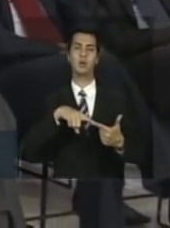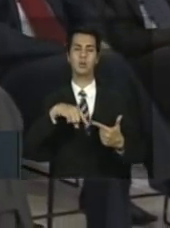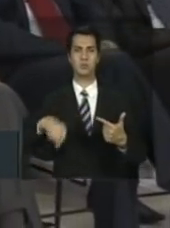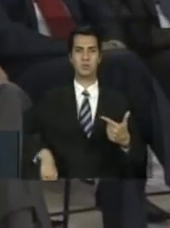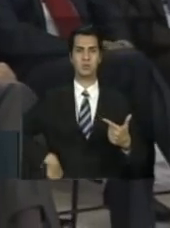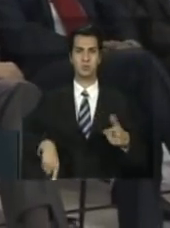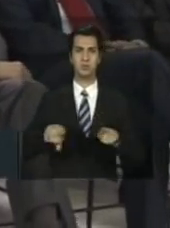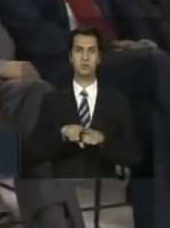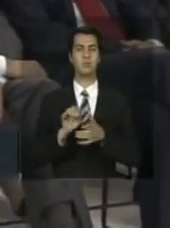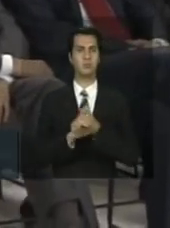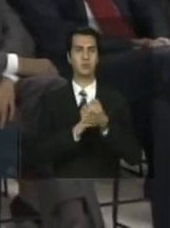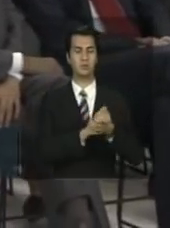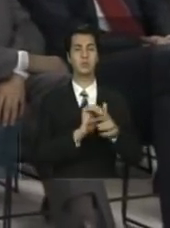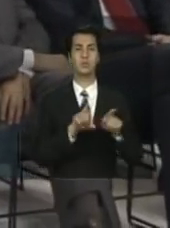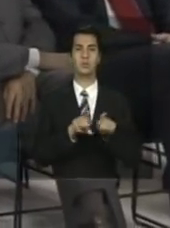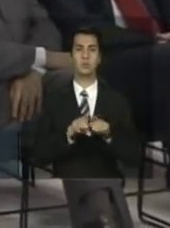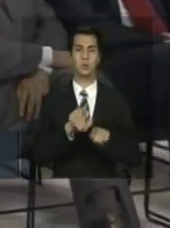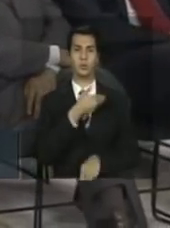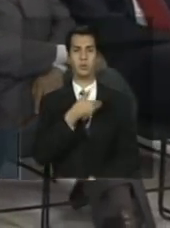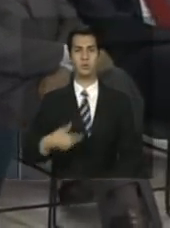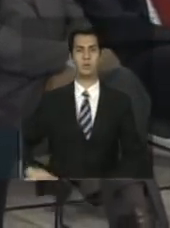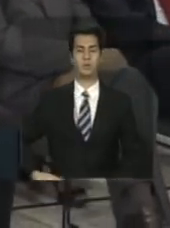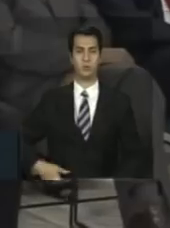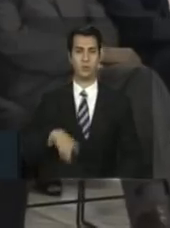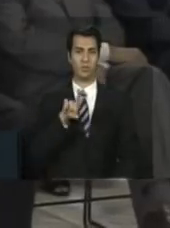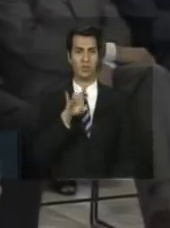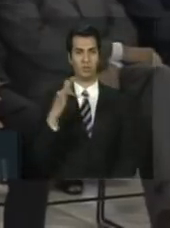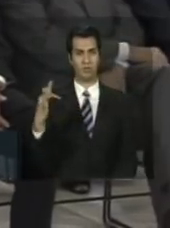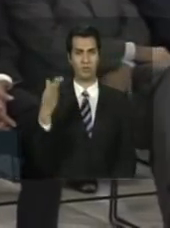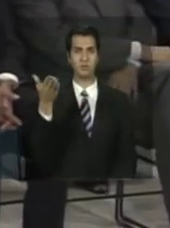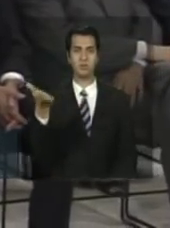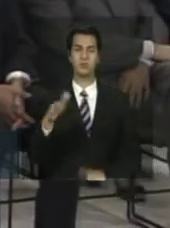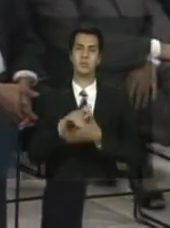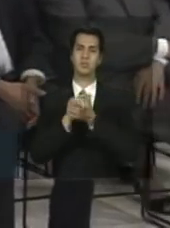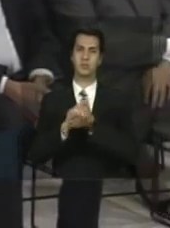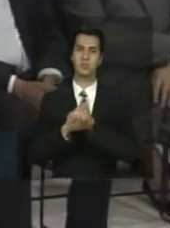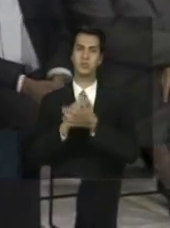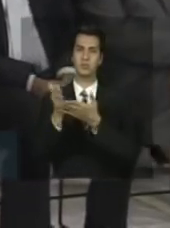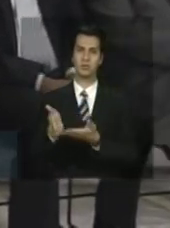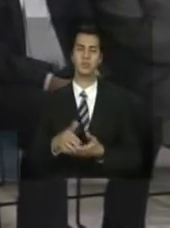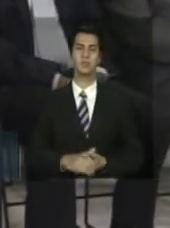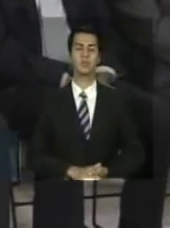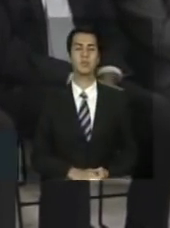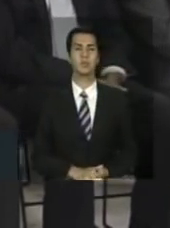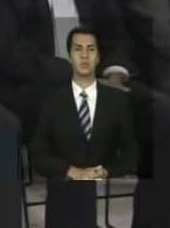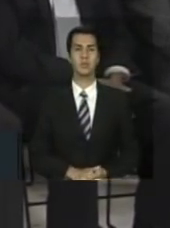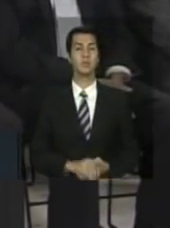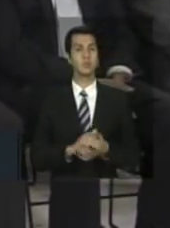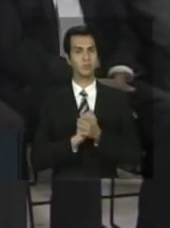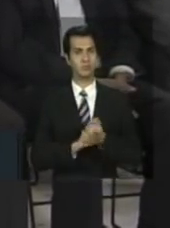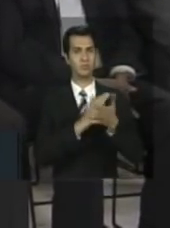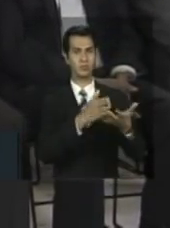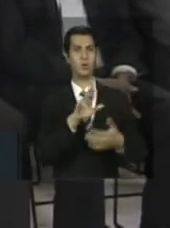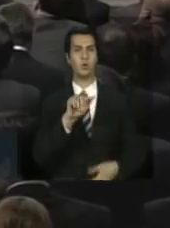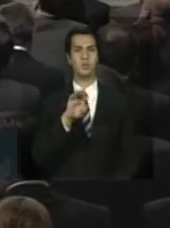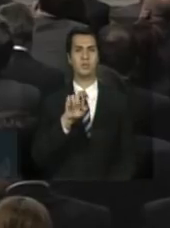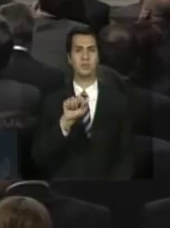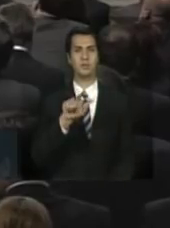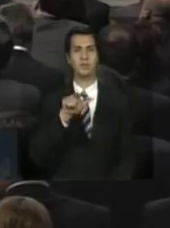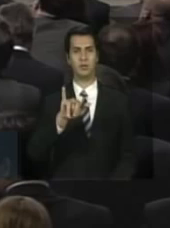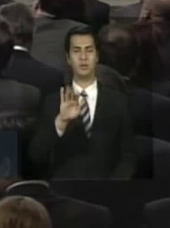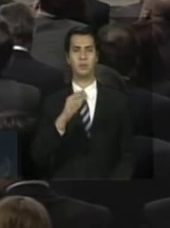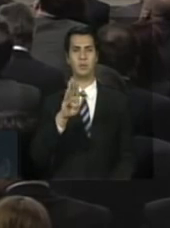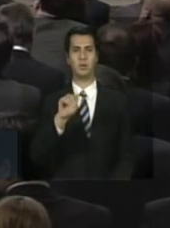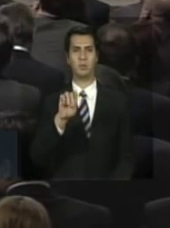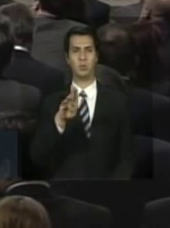governador do Distrito Federal, Agnello Queiroz, senhora Roseli Barbosa, primeira